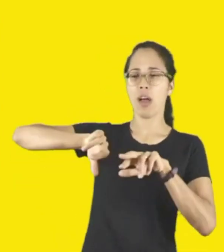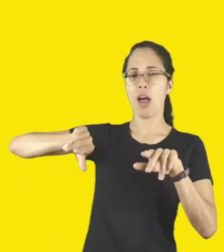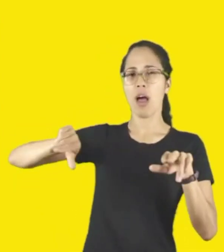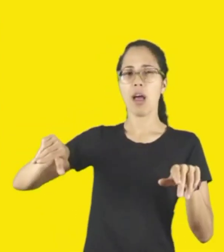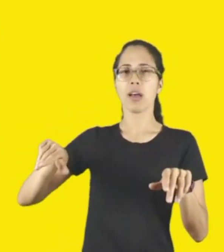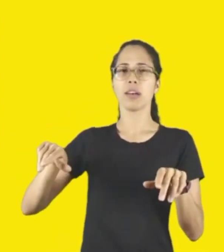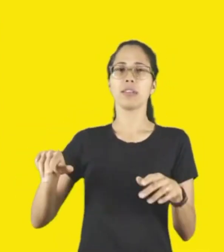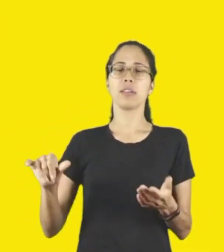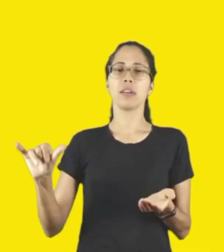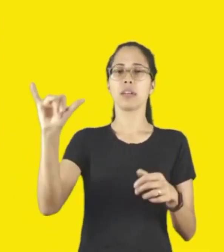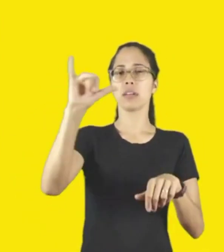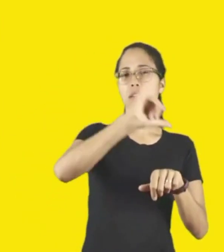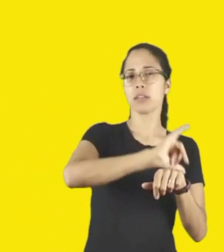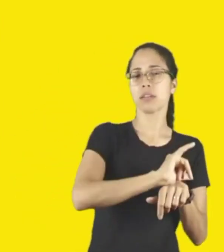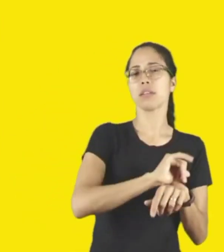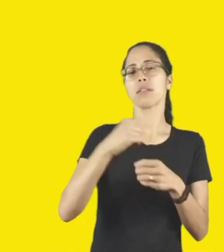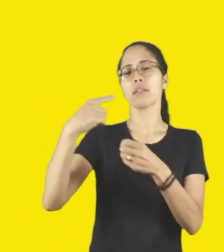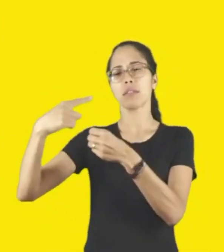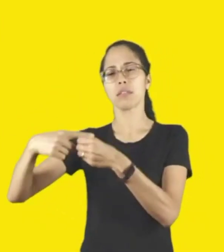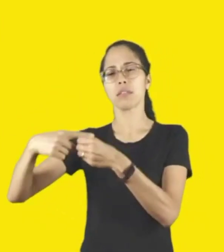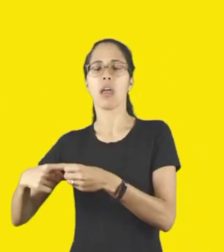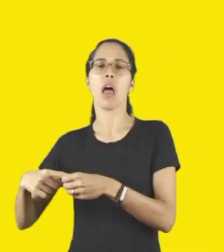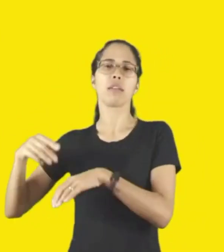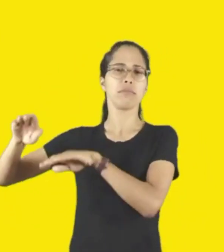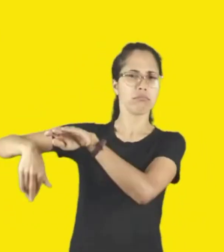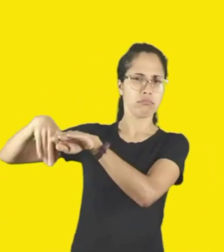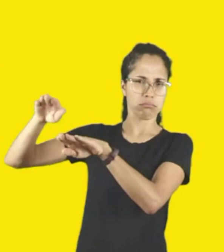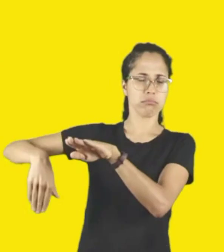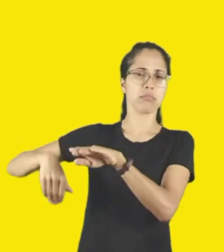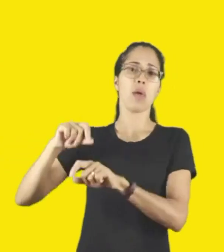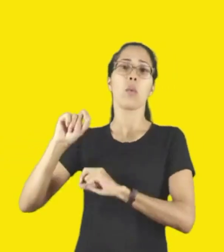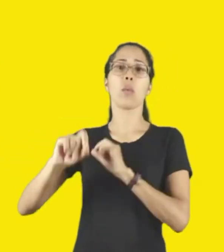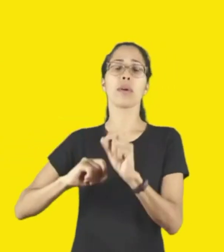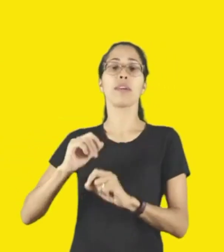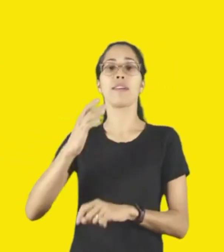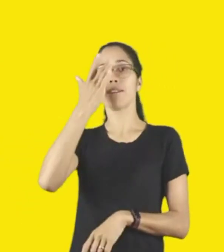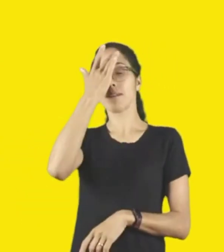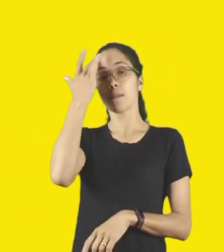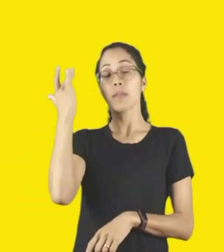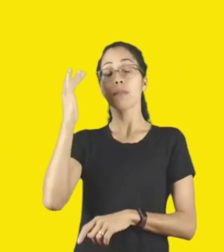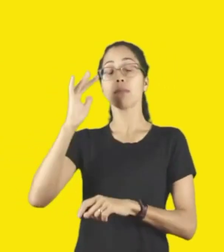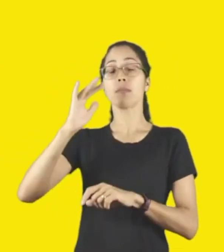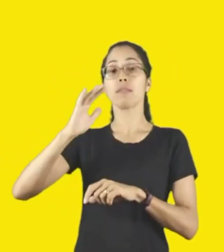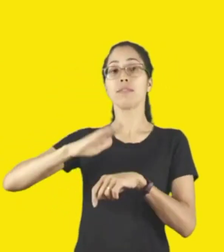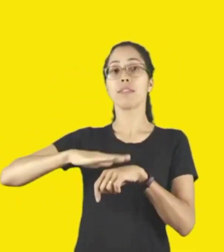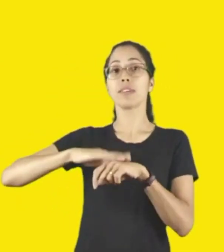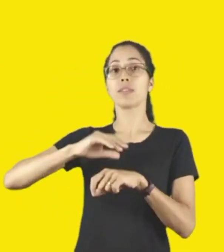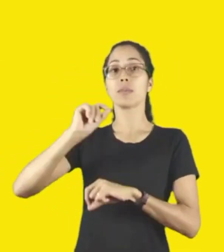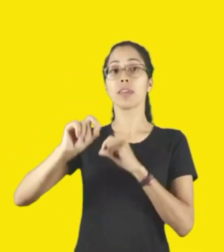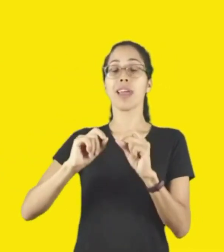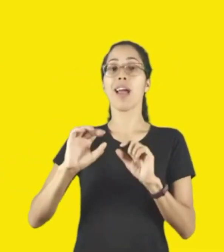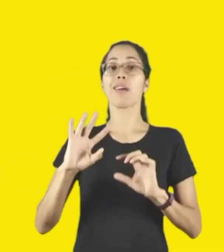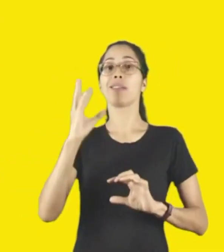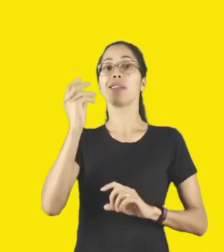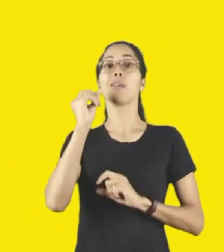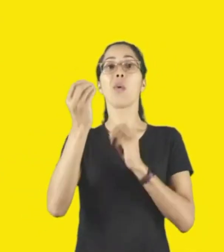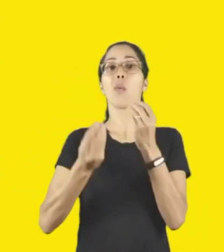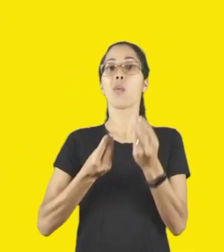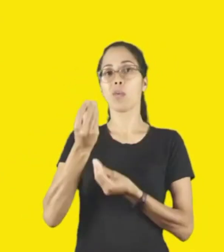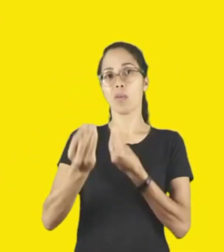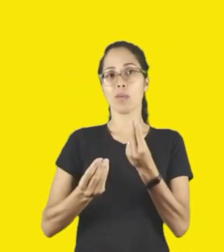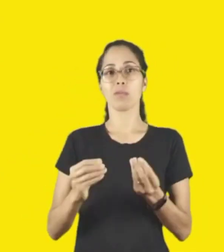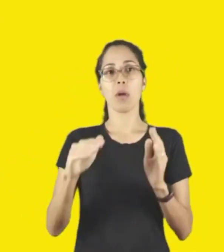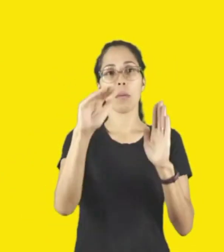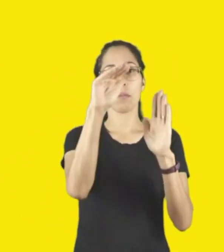paulista, a ação institucional acontece segundo interações processuais com as diversas instâncias que